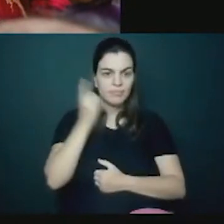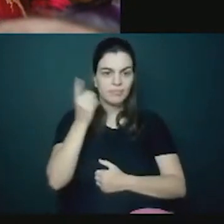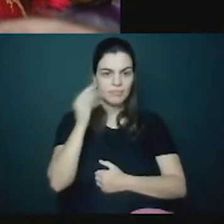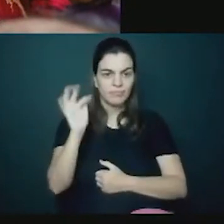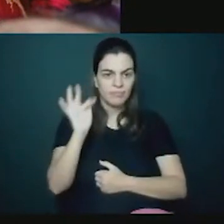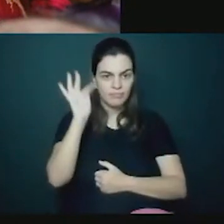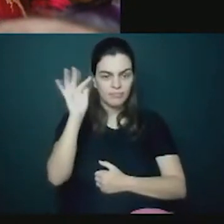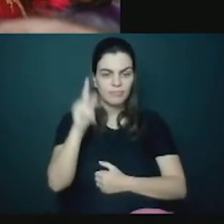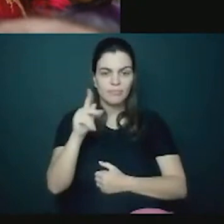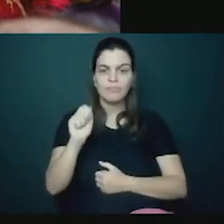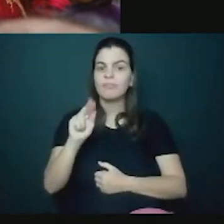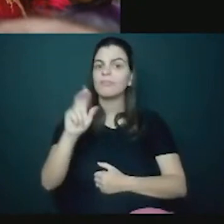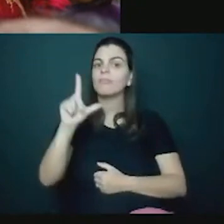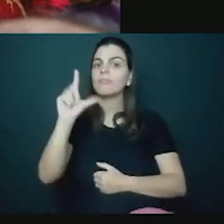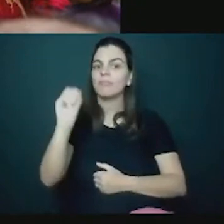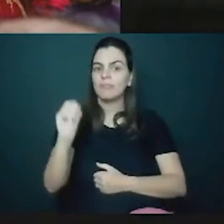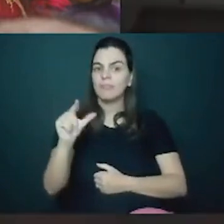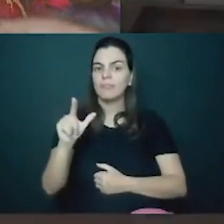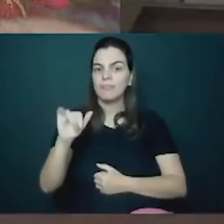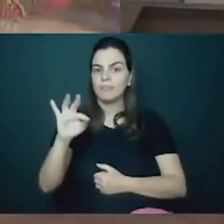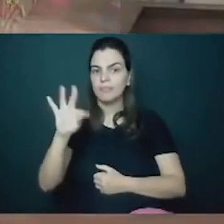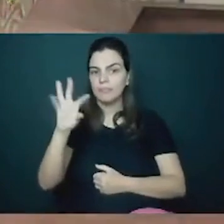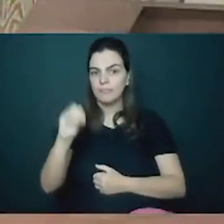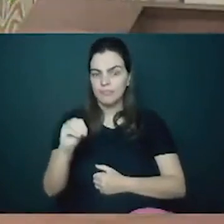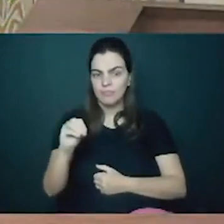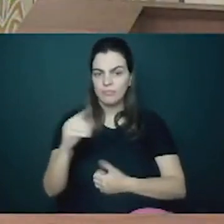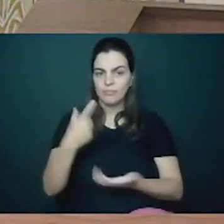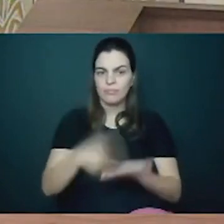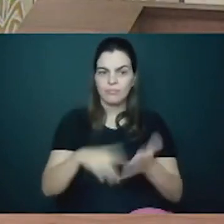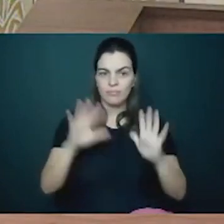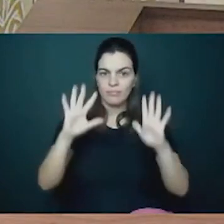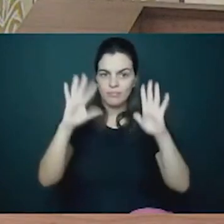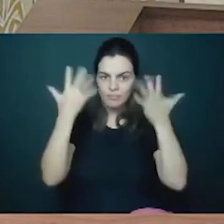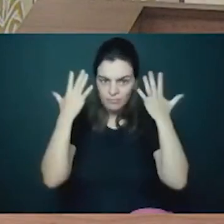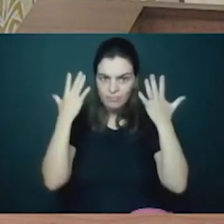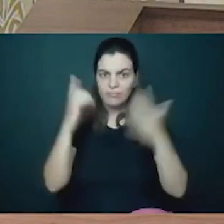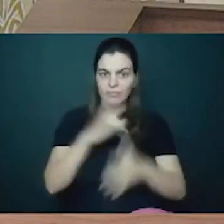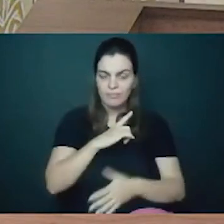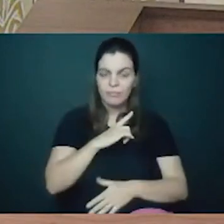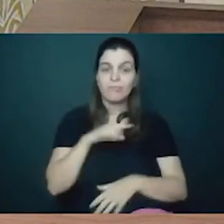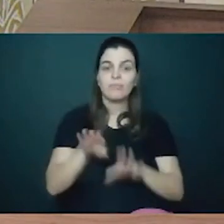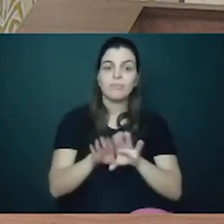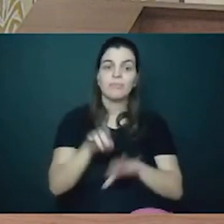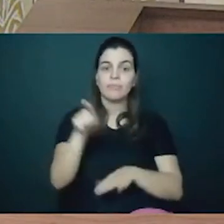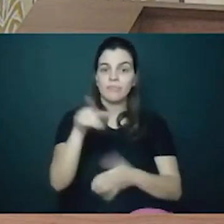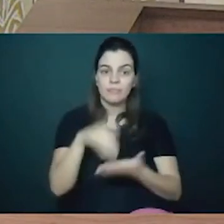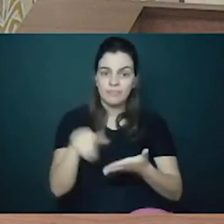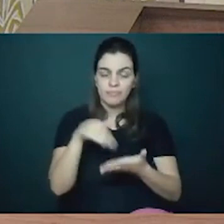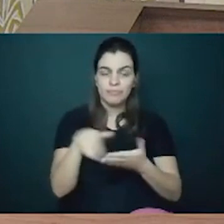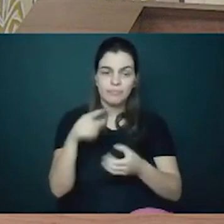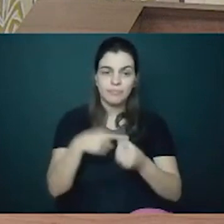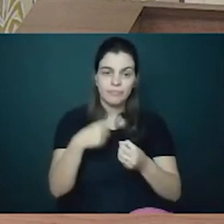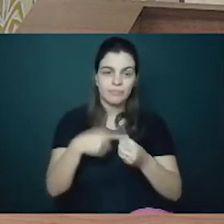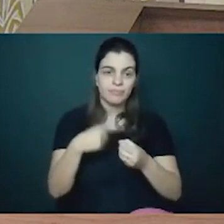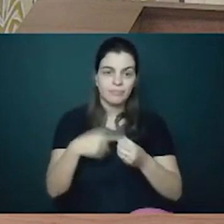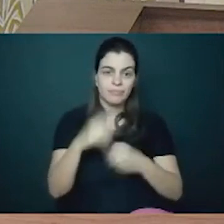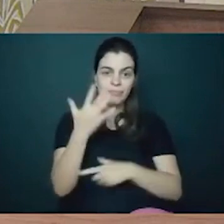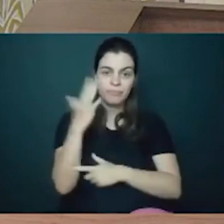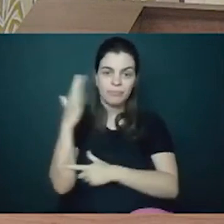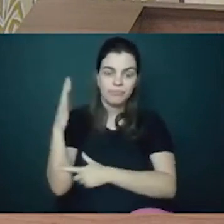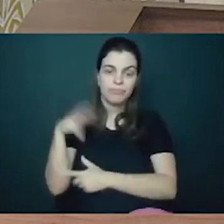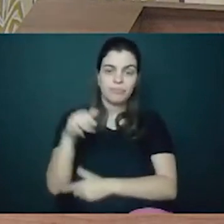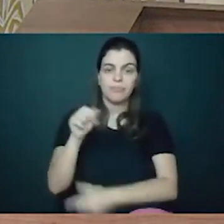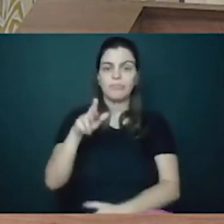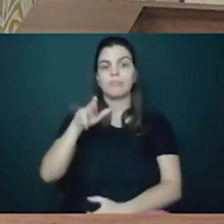também esteve presente ao evento, e à secretária, perdão, municipal de meio ambiente, a Marilza do Carmo Oliveira Dias,